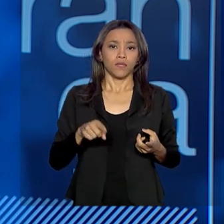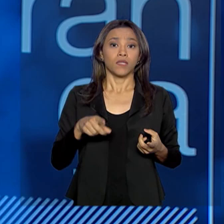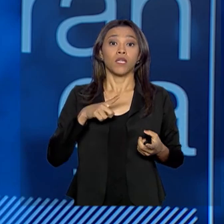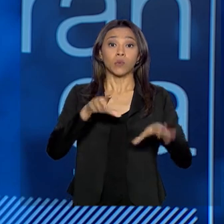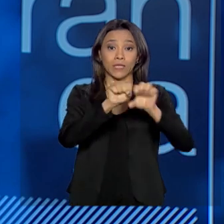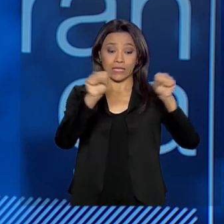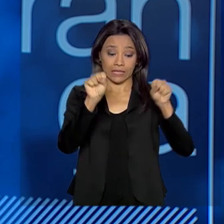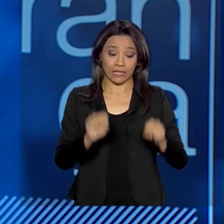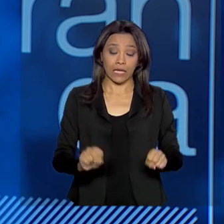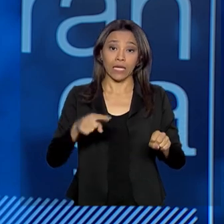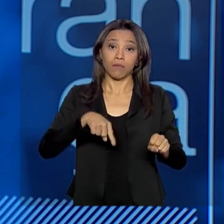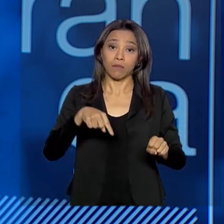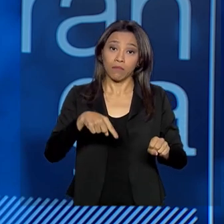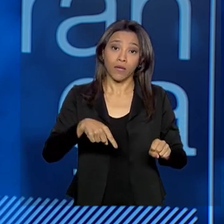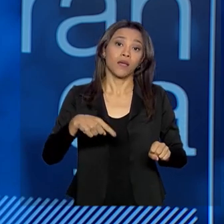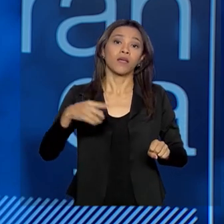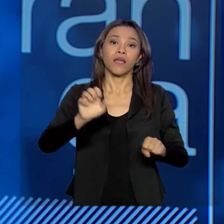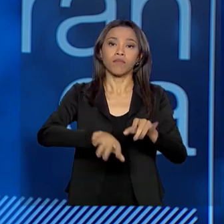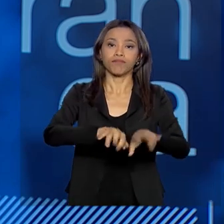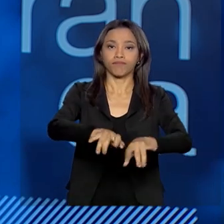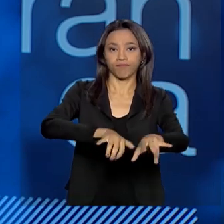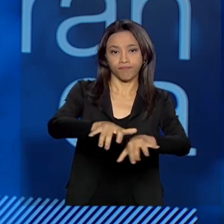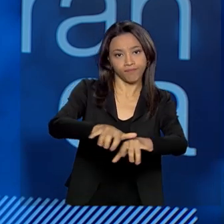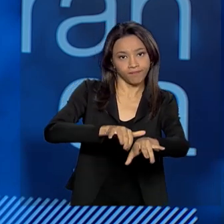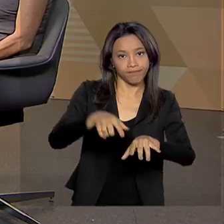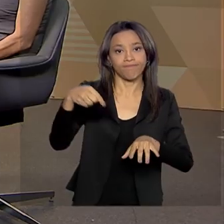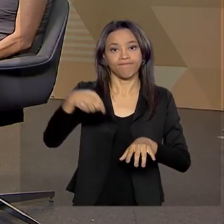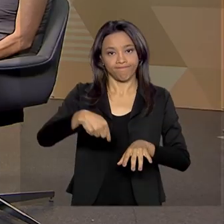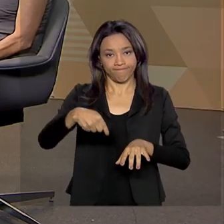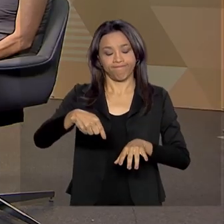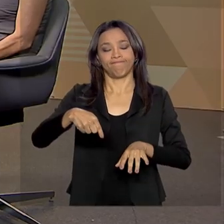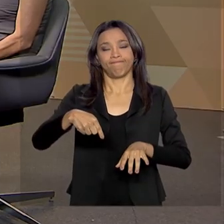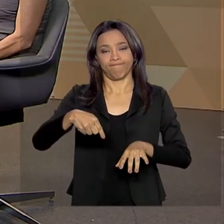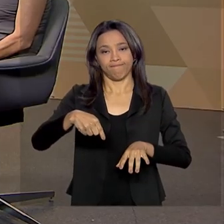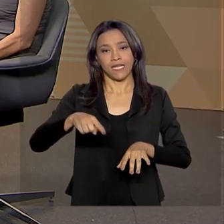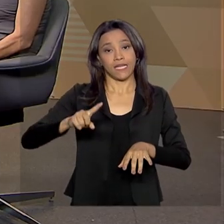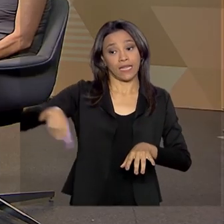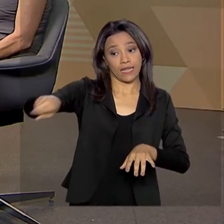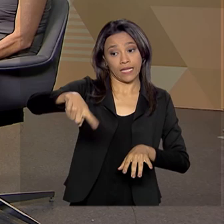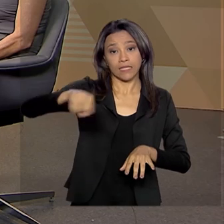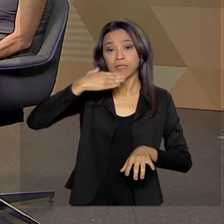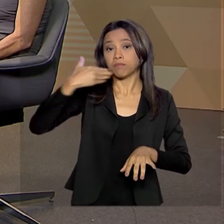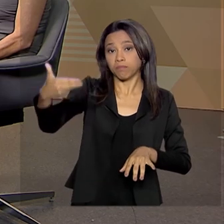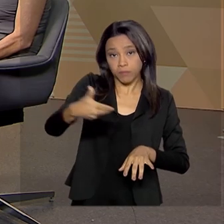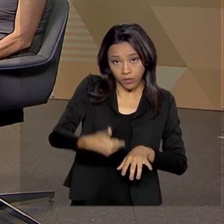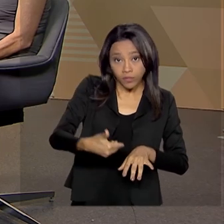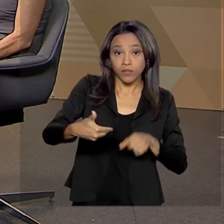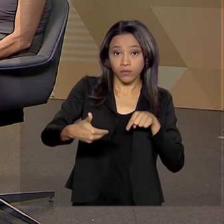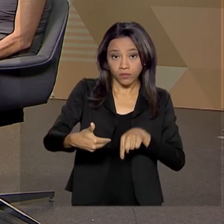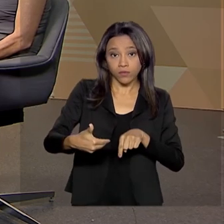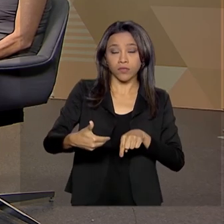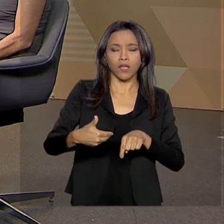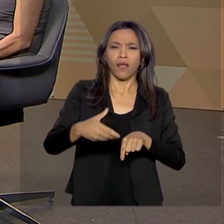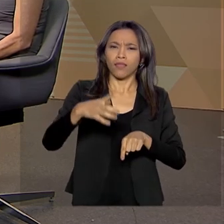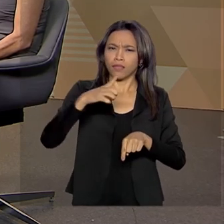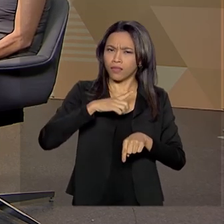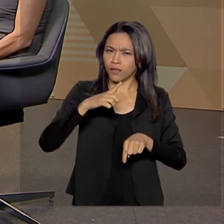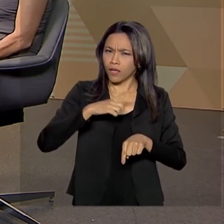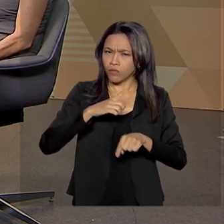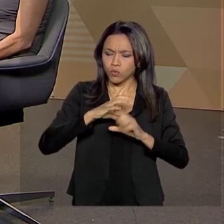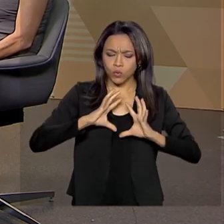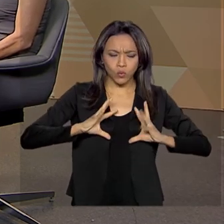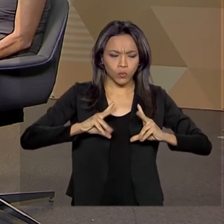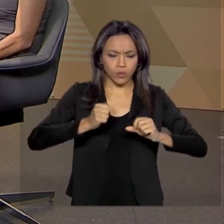de recebimento digitalizado desses pedidos. Estamos com toda a máquina